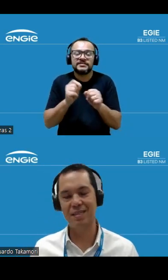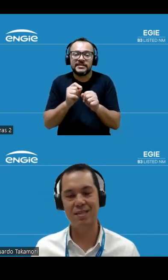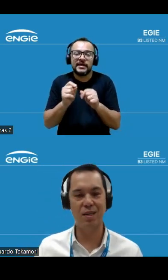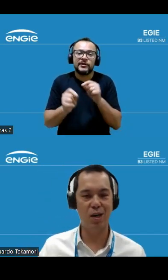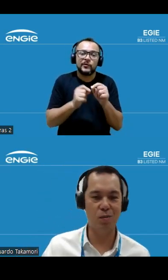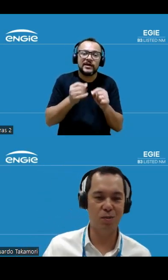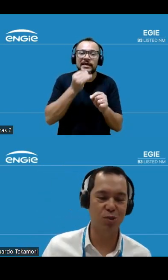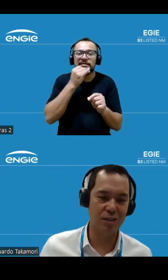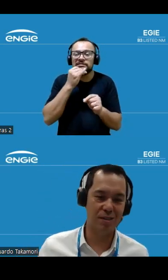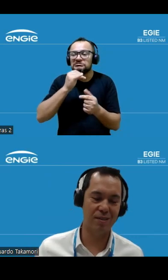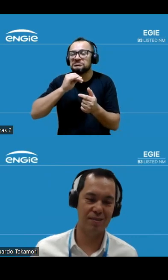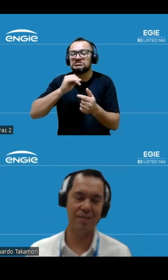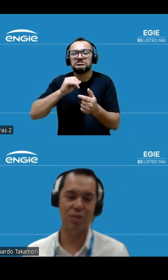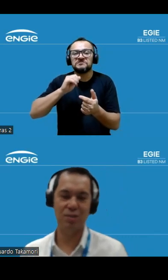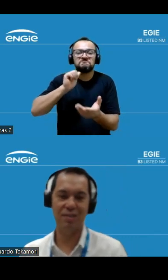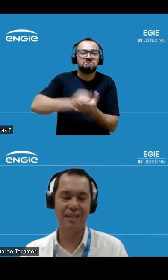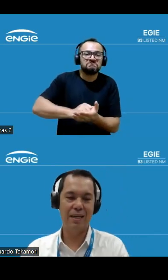penalização ou de